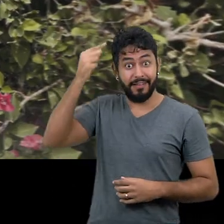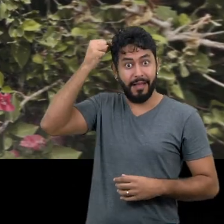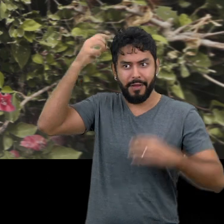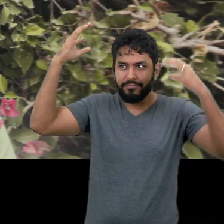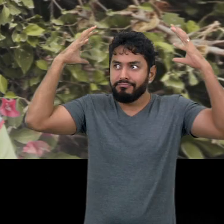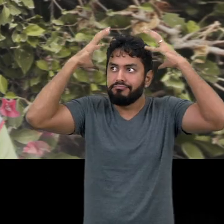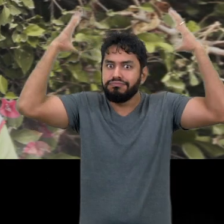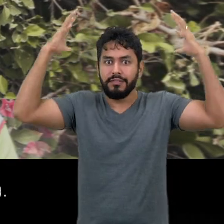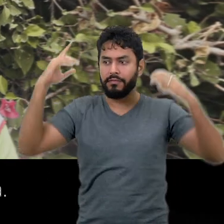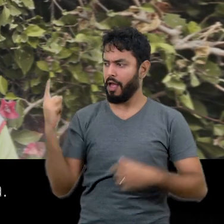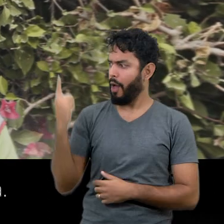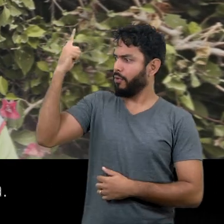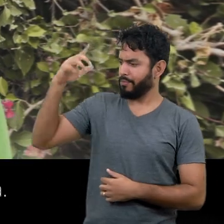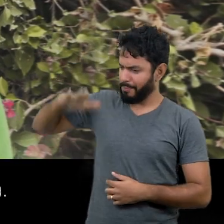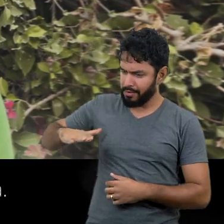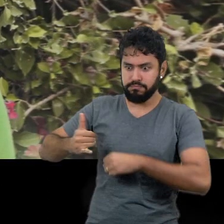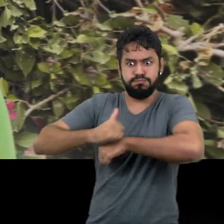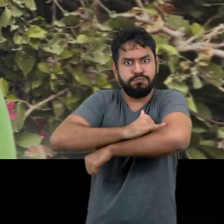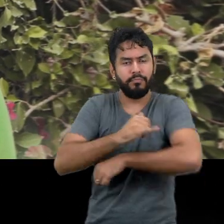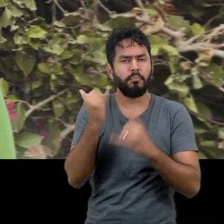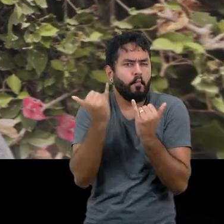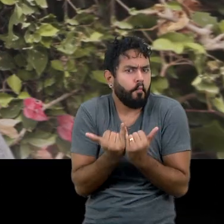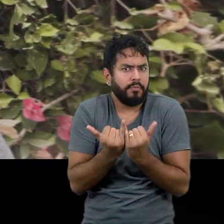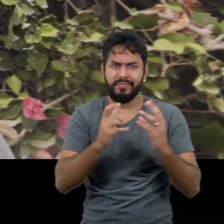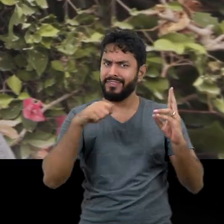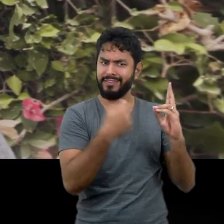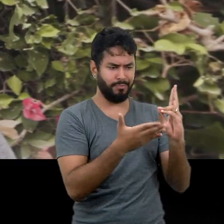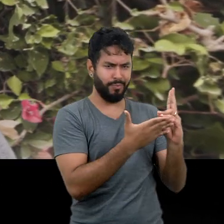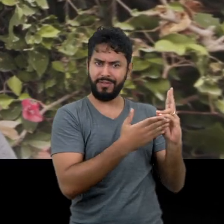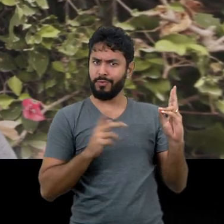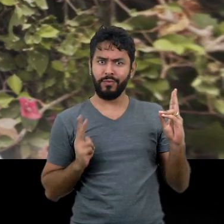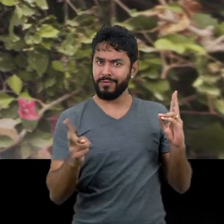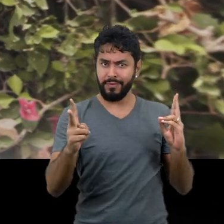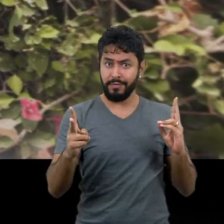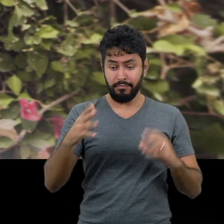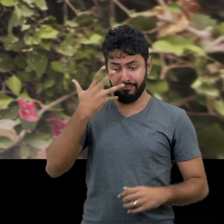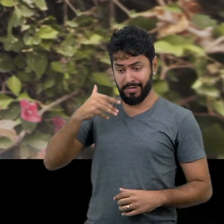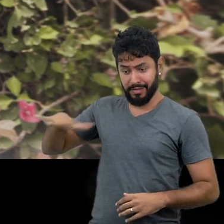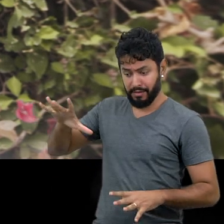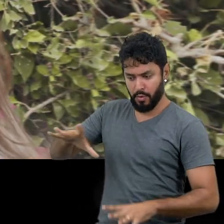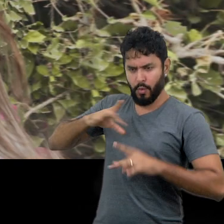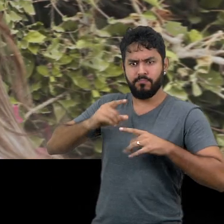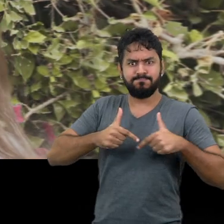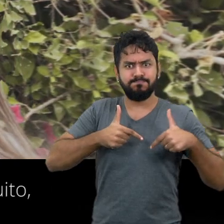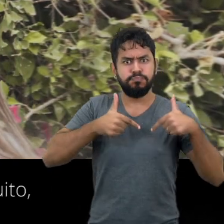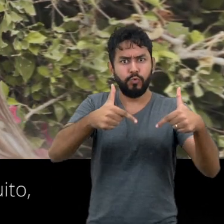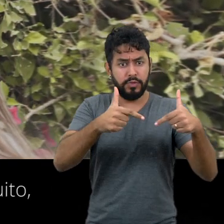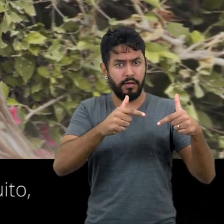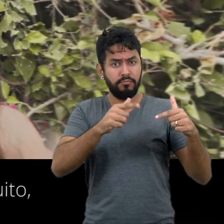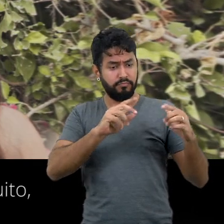baixo, gordo, magro. E nem por isso deixa de ser indígena. A gente aprende desde cedo a lutar não só pela gente, mas pela nossa comunidade.